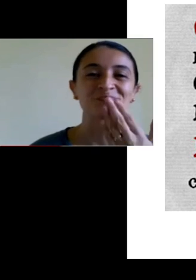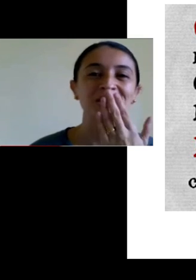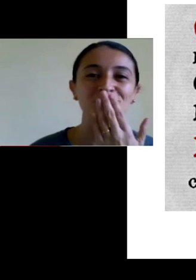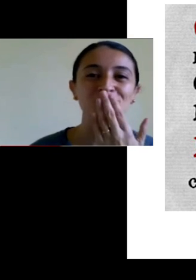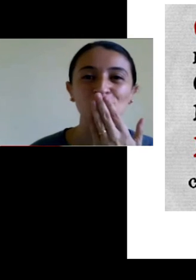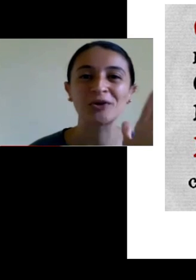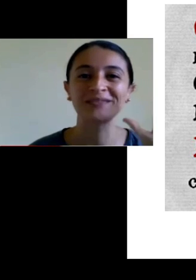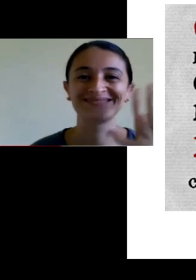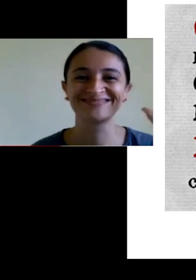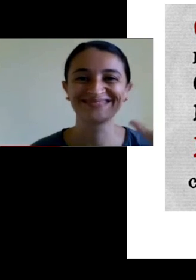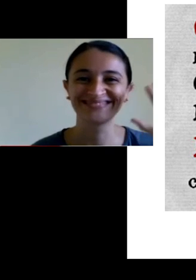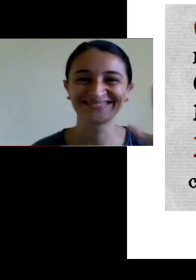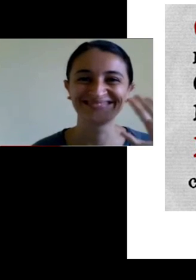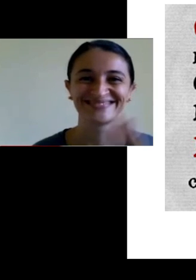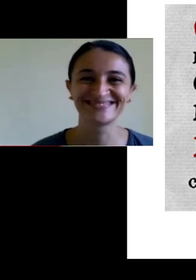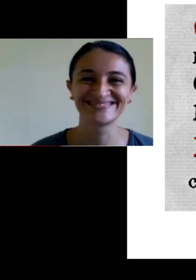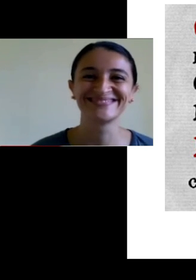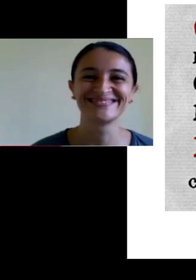Um beijo.